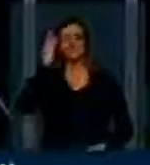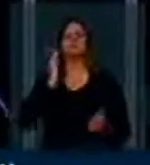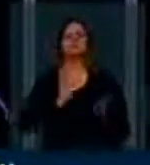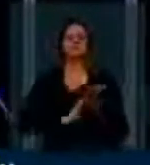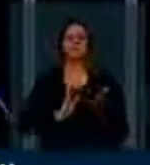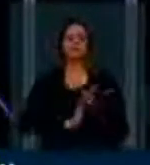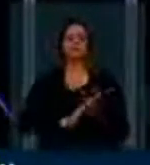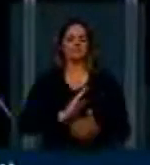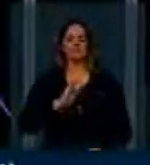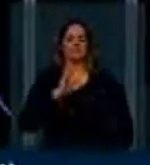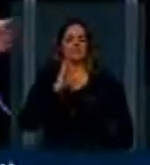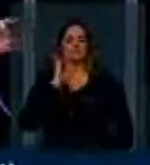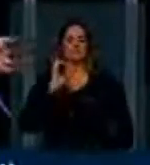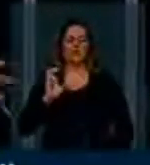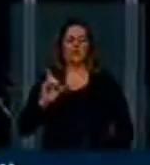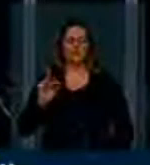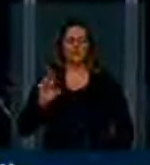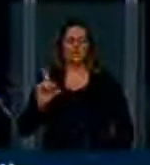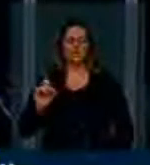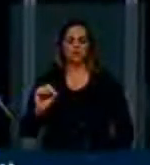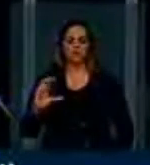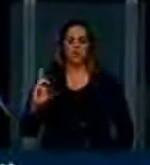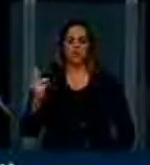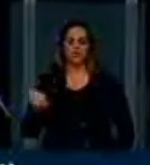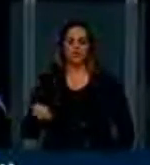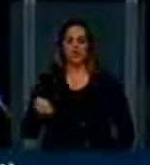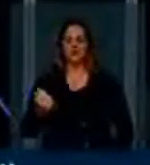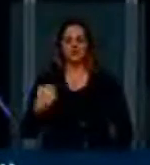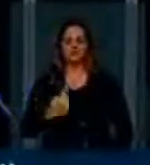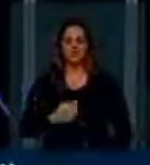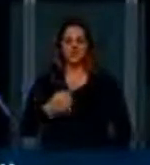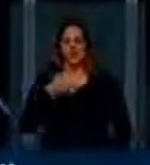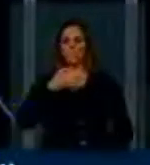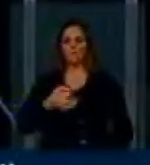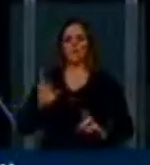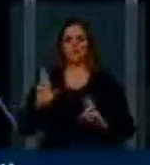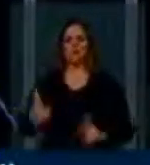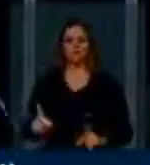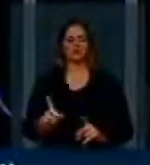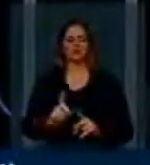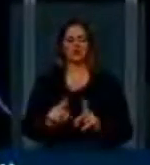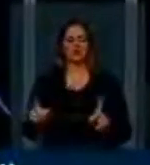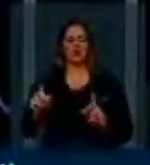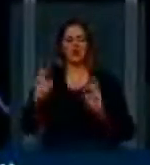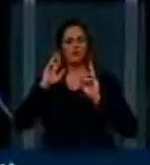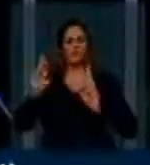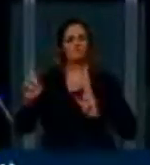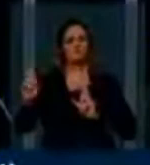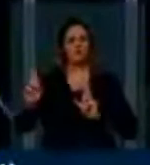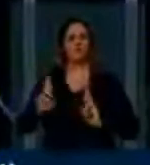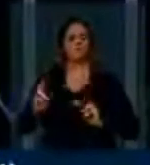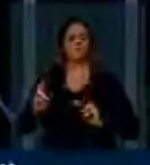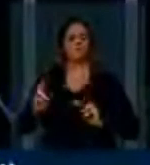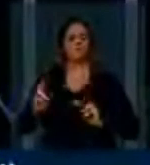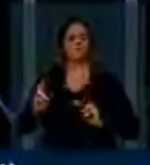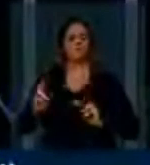partido. E nós temos sim posições diferentes, mas sempre nos respeitando até porque respeito quem tem posição e vossa